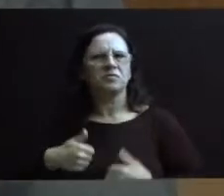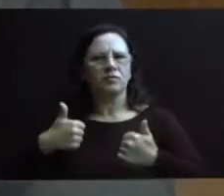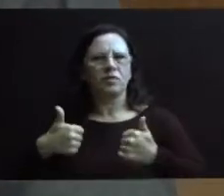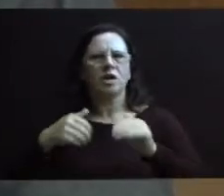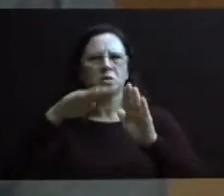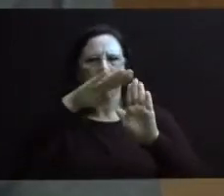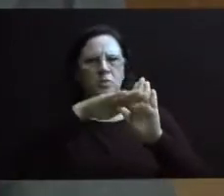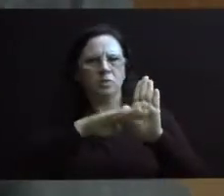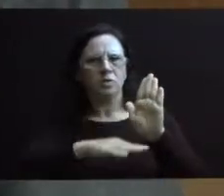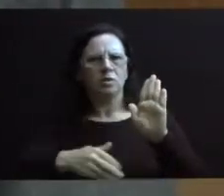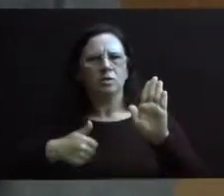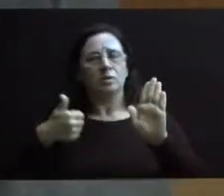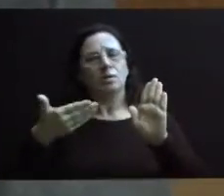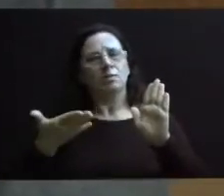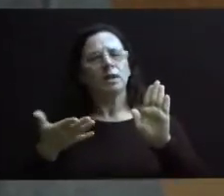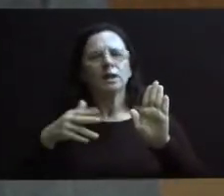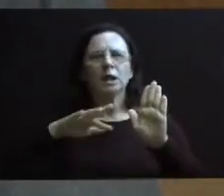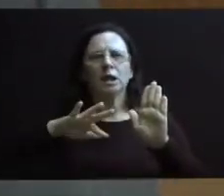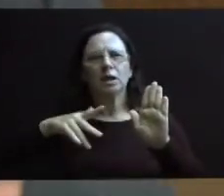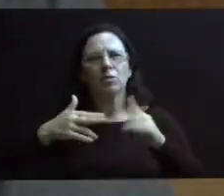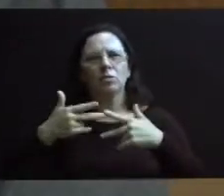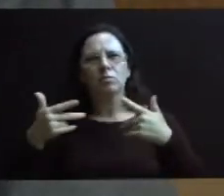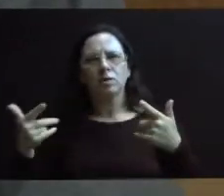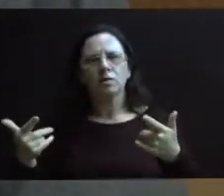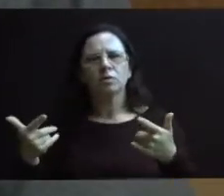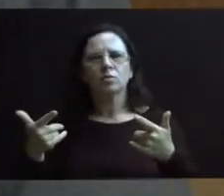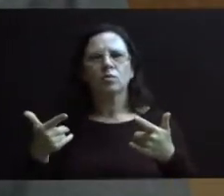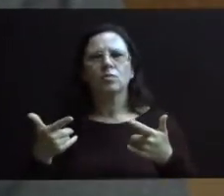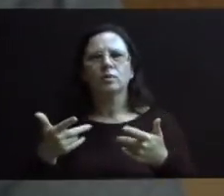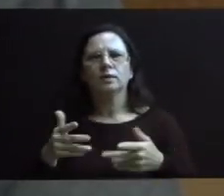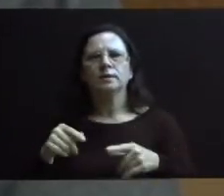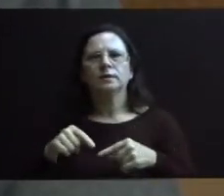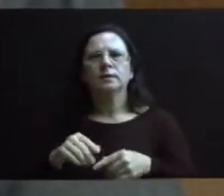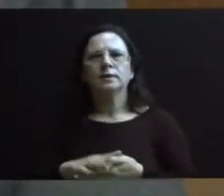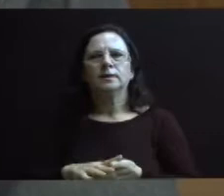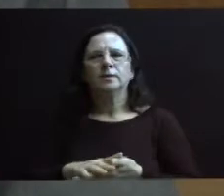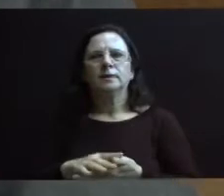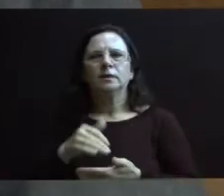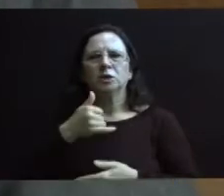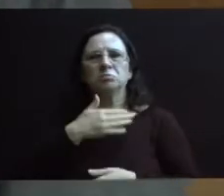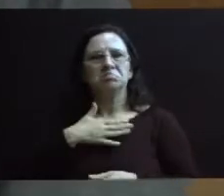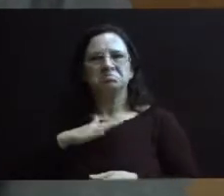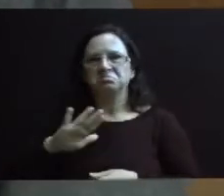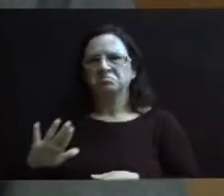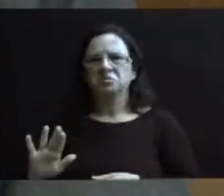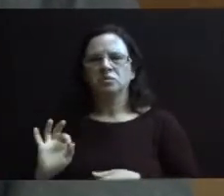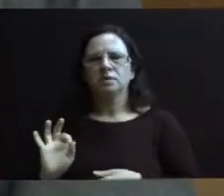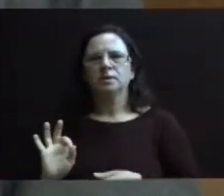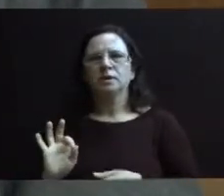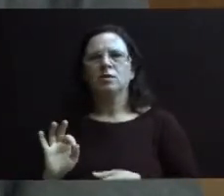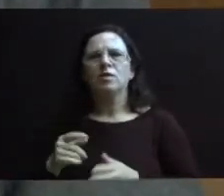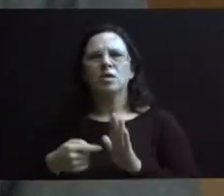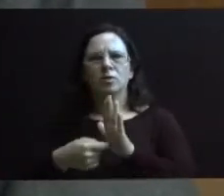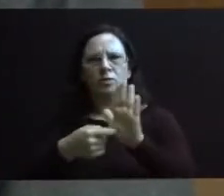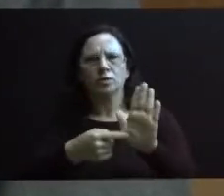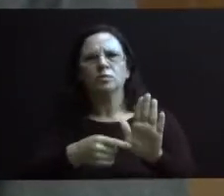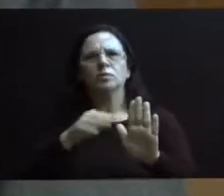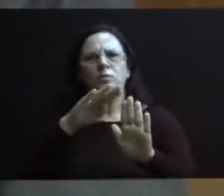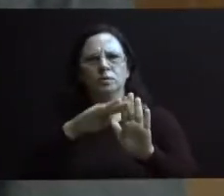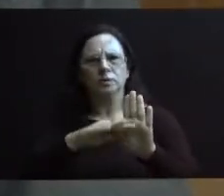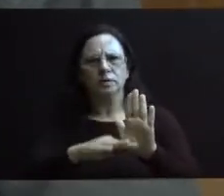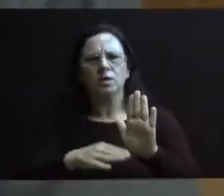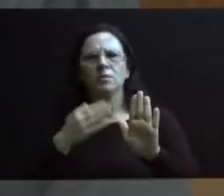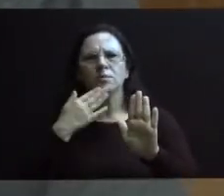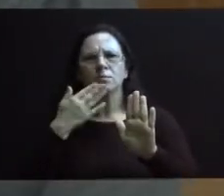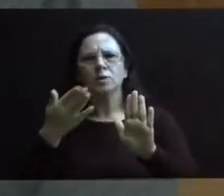foram apresentadas, mas também tem algumas insatisfações dessa casa, deste vereador, onde nós apresentamos e